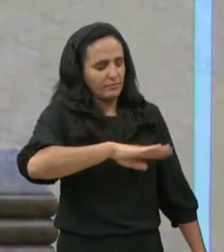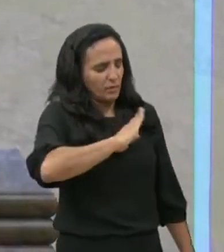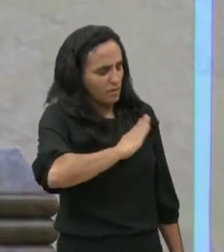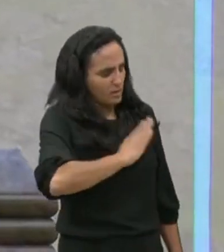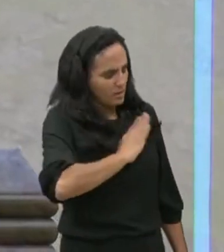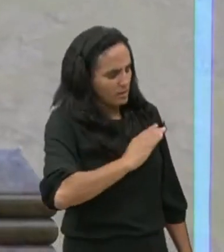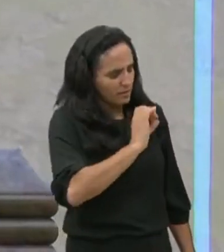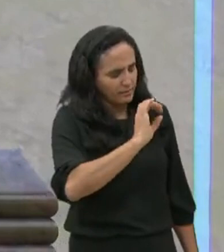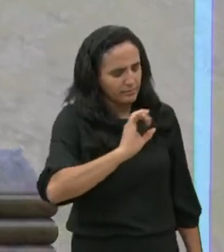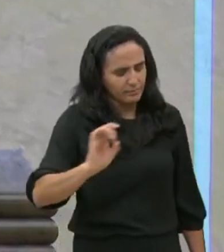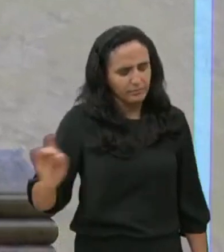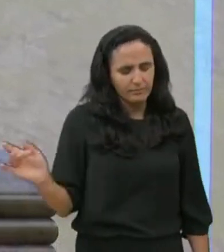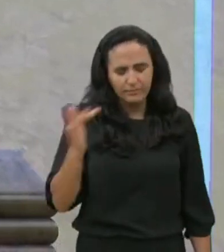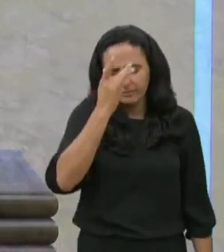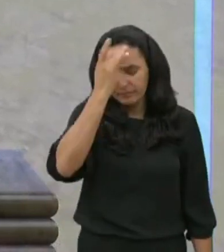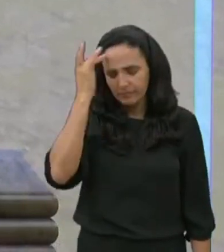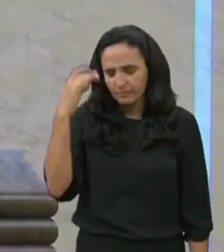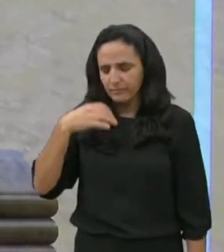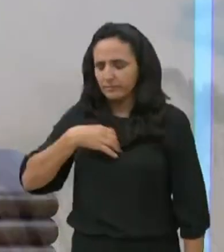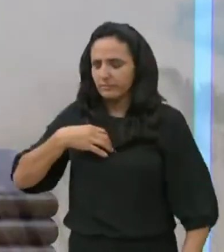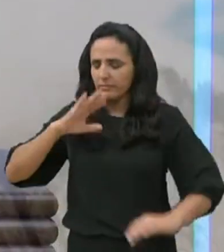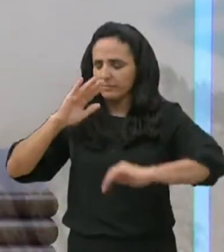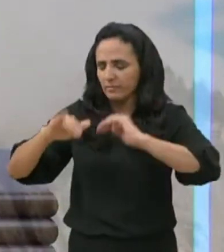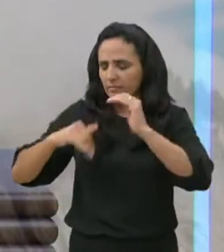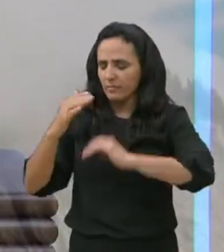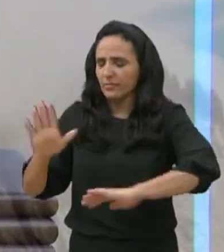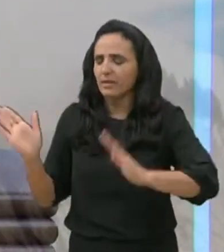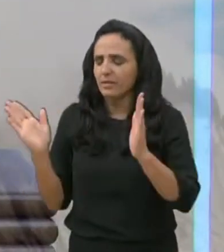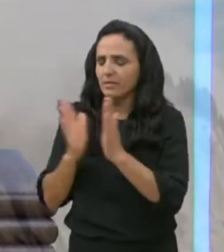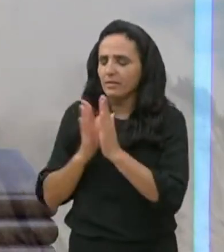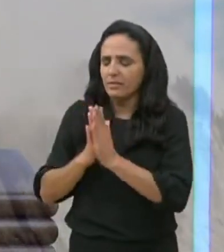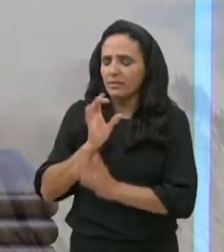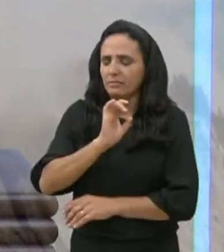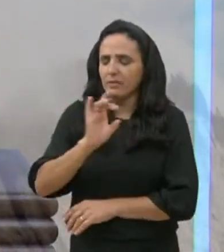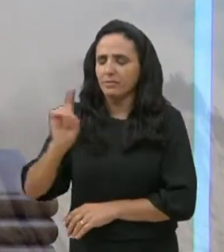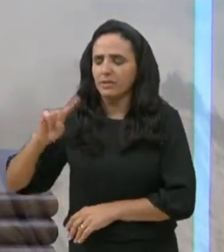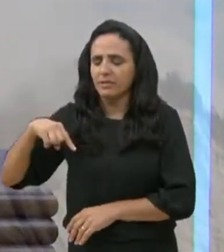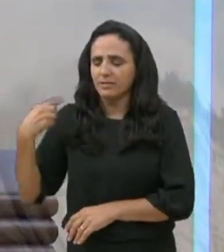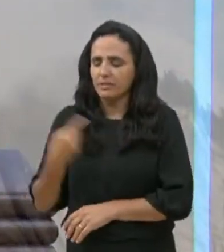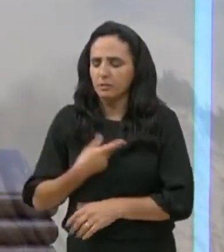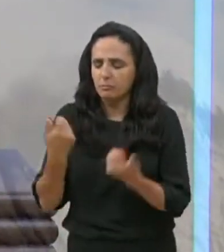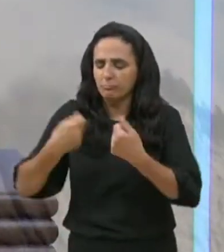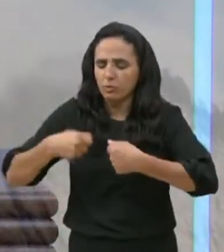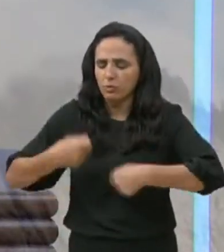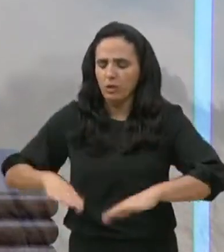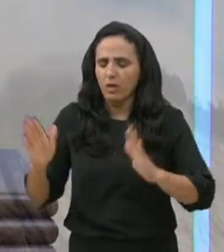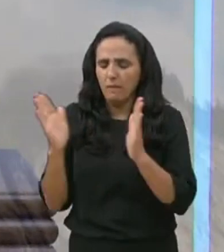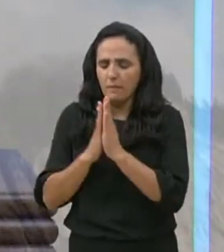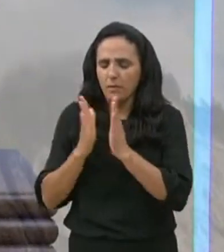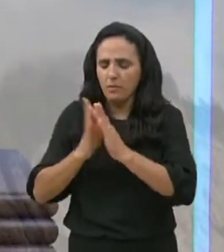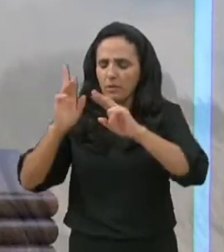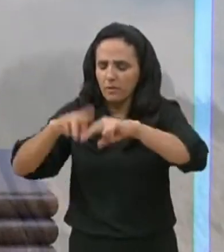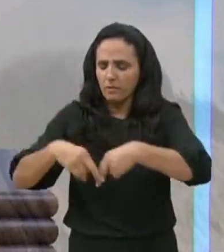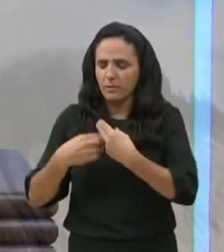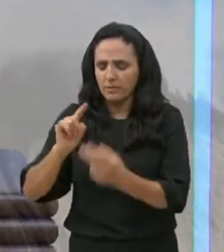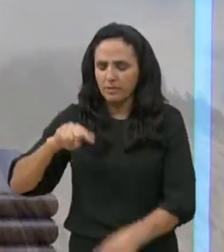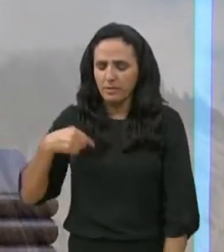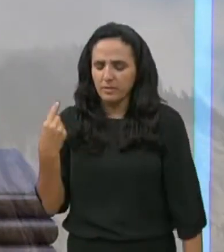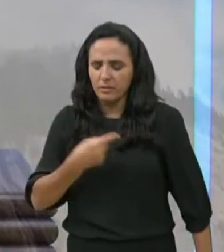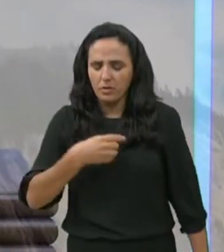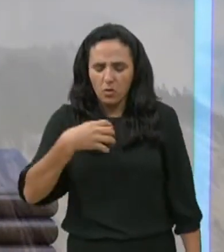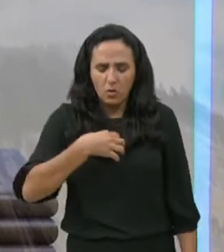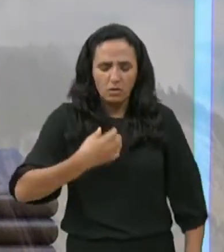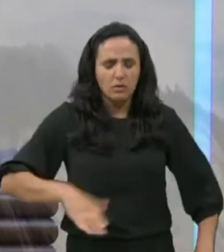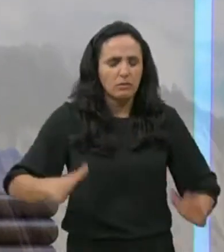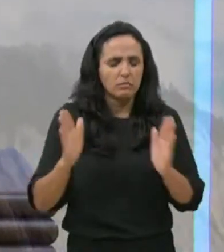para cumprir os Teus desígnios, e os Teus intentos, meu Deus, Tu não dependes de nada, nem de ninguém, é por isso que nós estamos aqui,